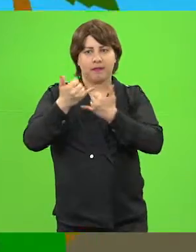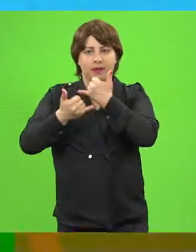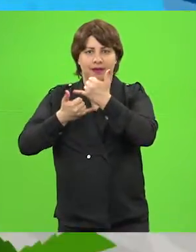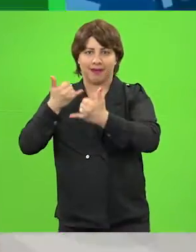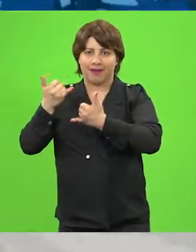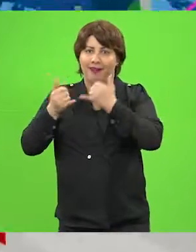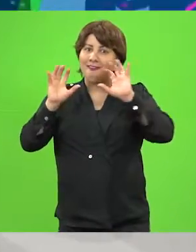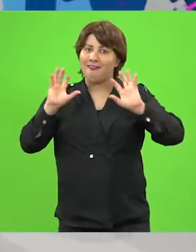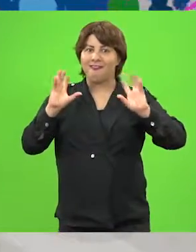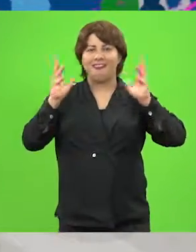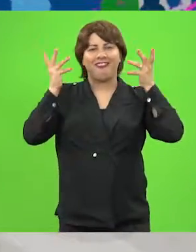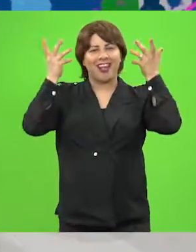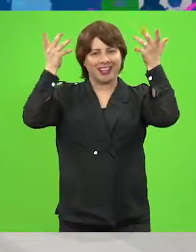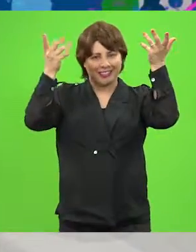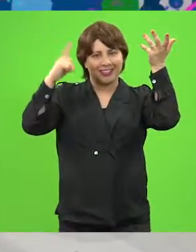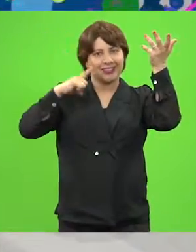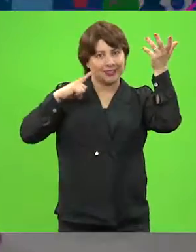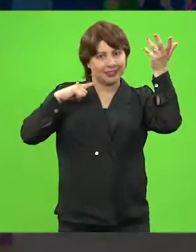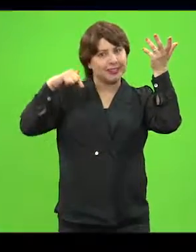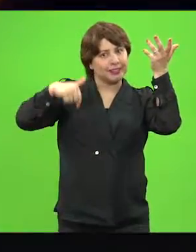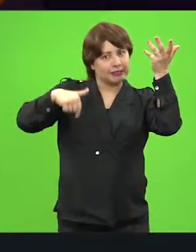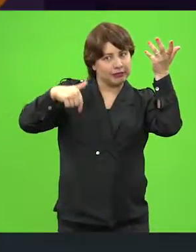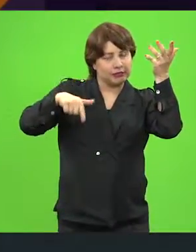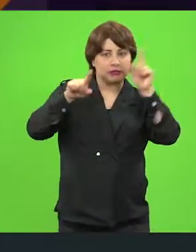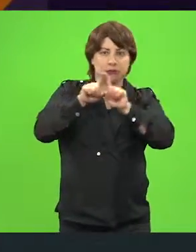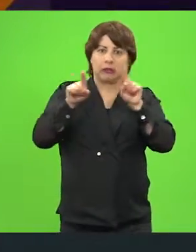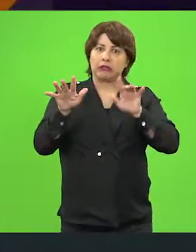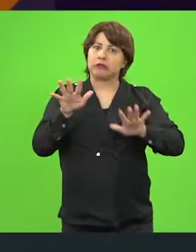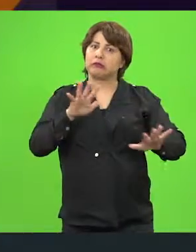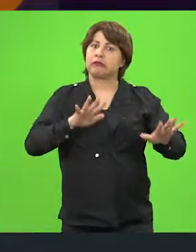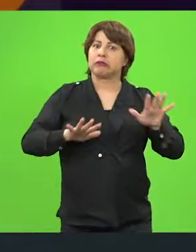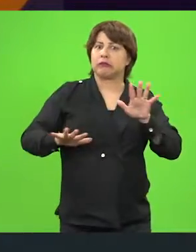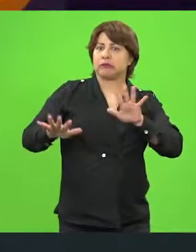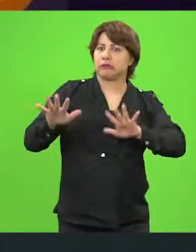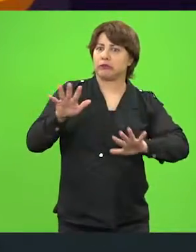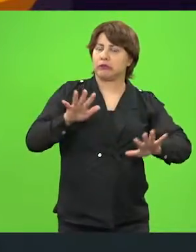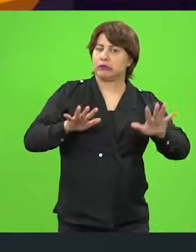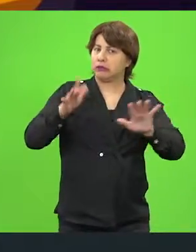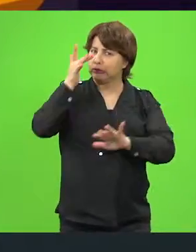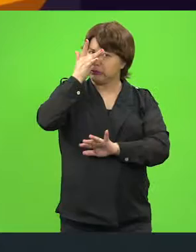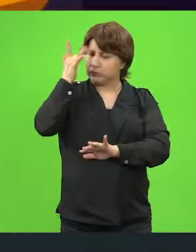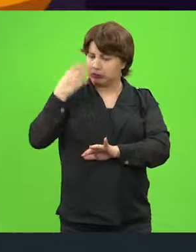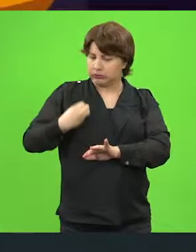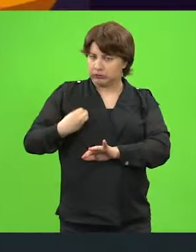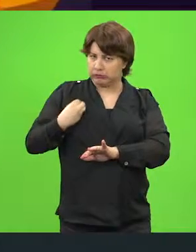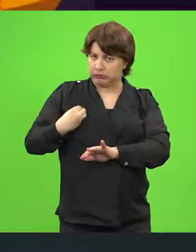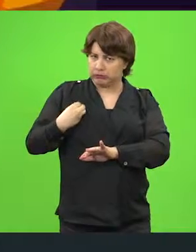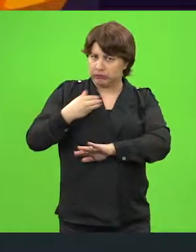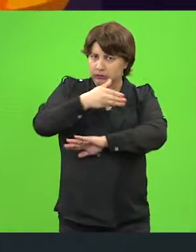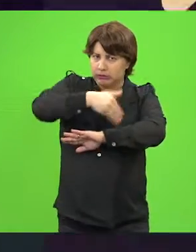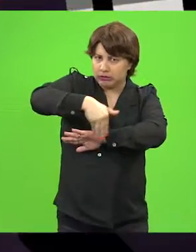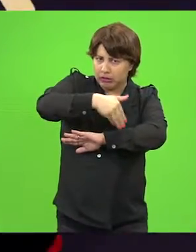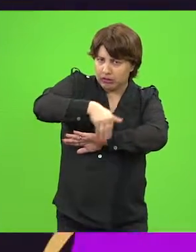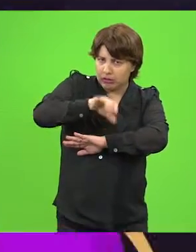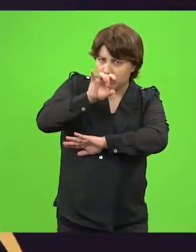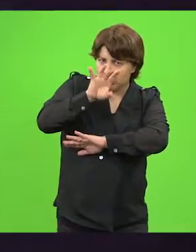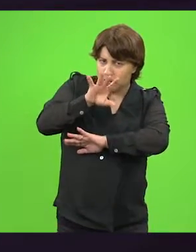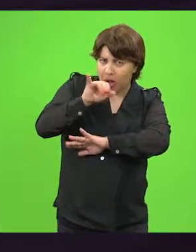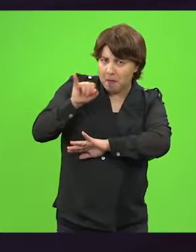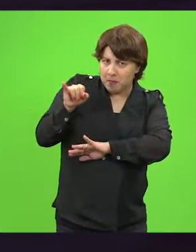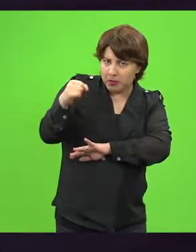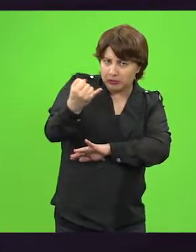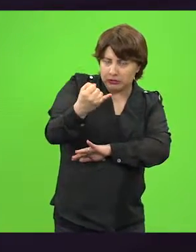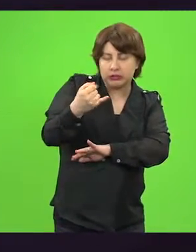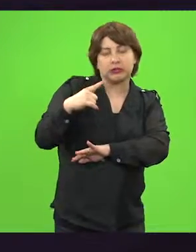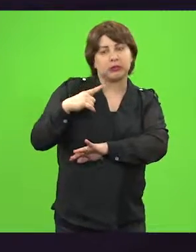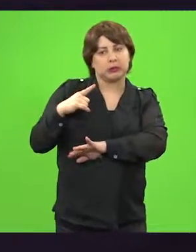nas diversas festas que a gente tem por aqui. Mas cuidado, nem todo mundo que está na rua quer só se divertir. O